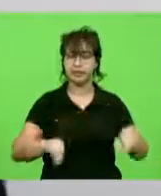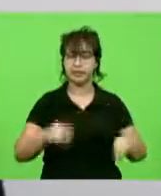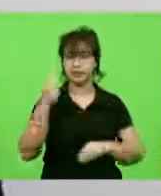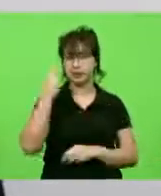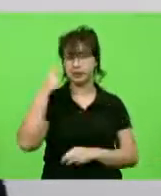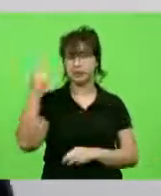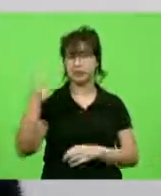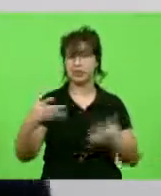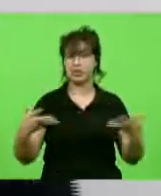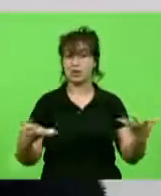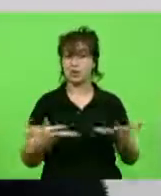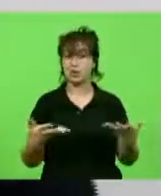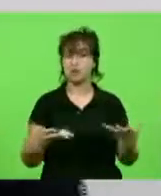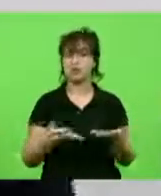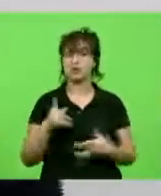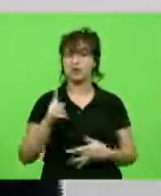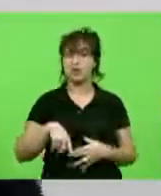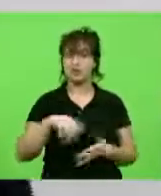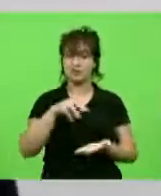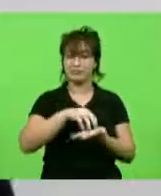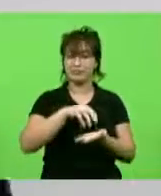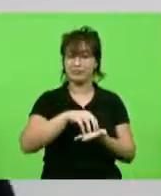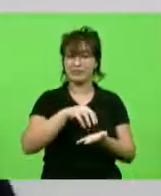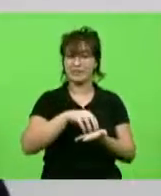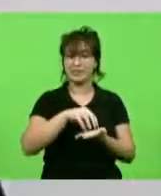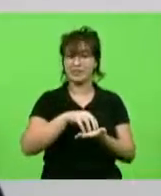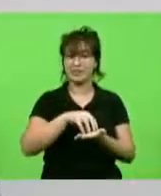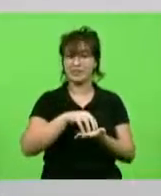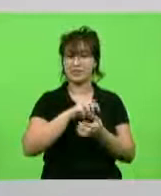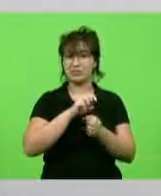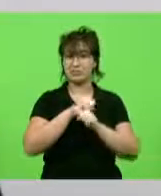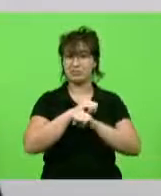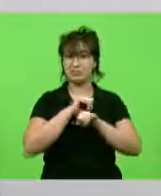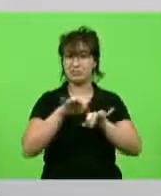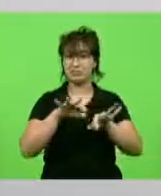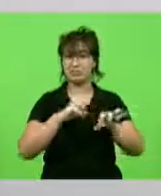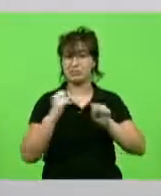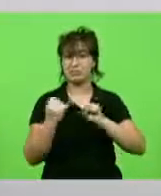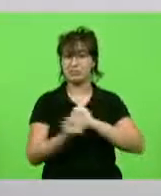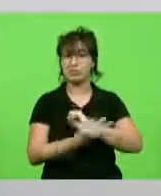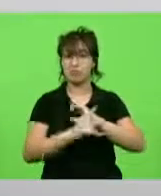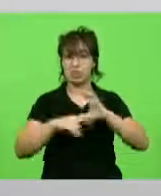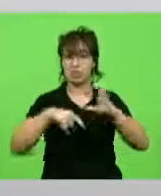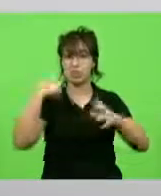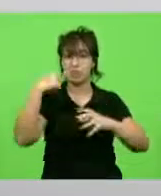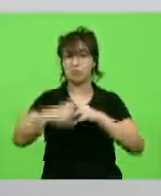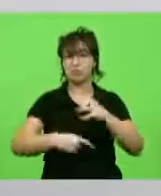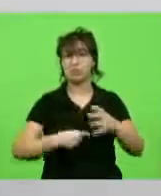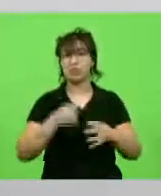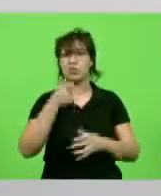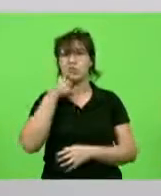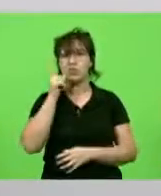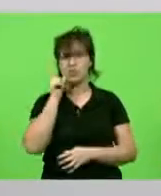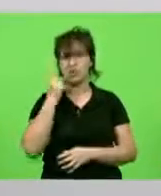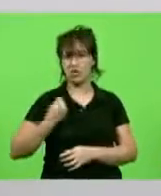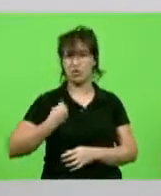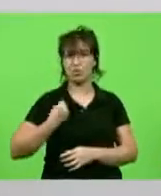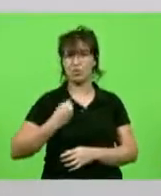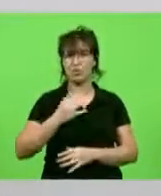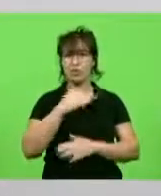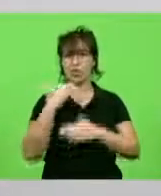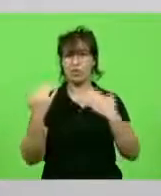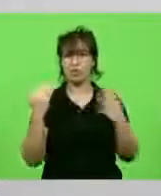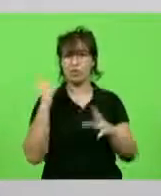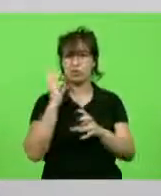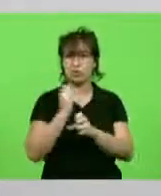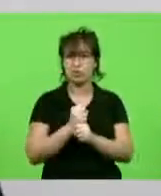como centro da pandemia mundial, ontem quando saíram os números de mortos, veja que